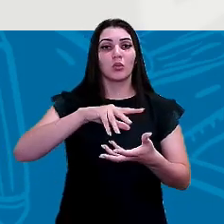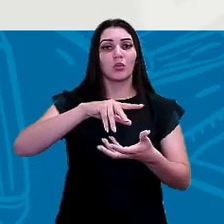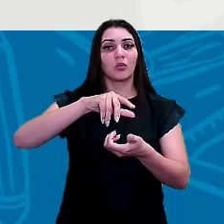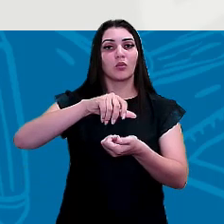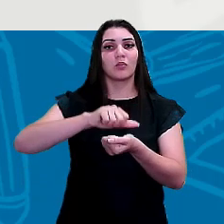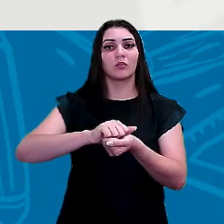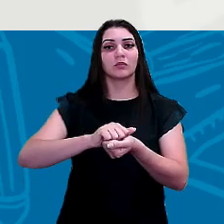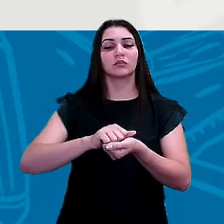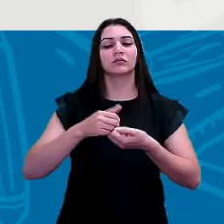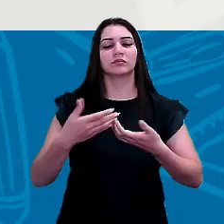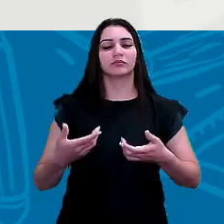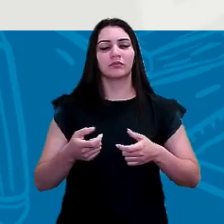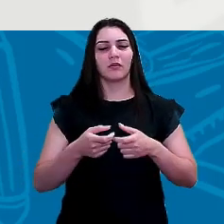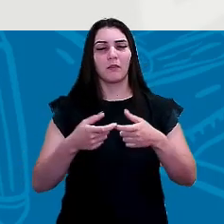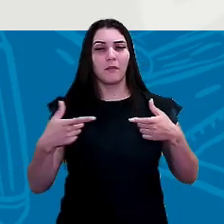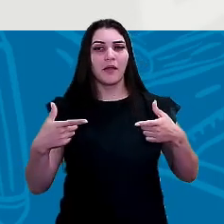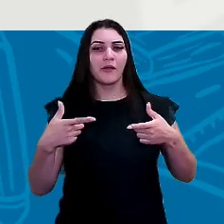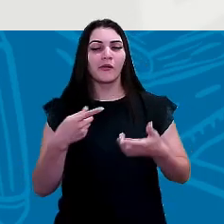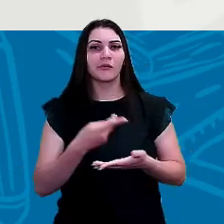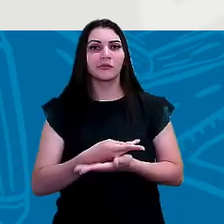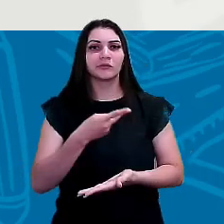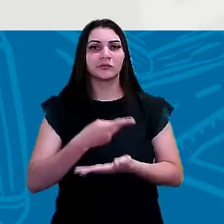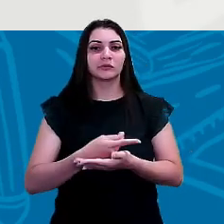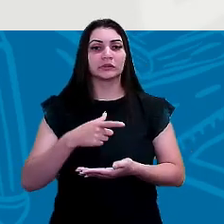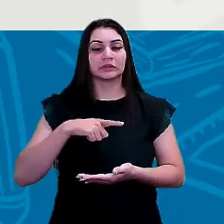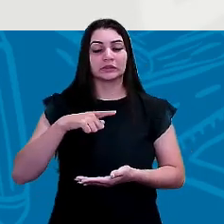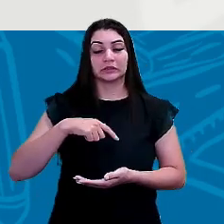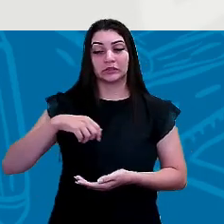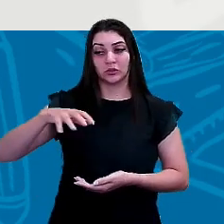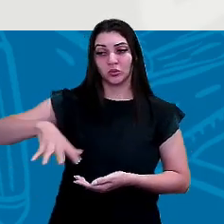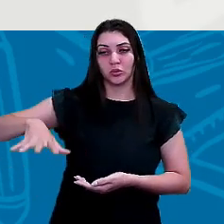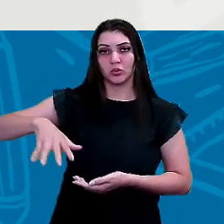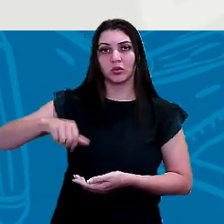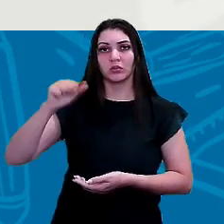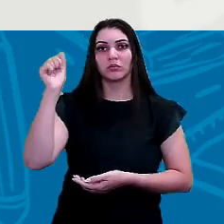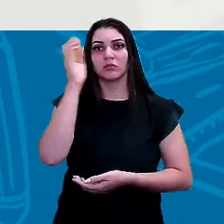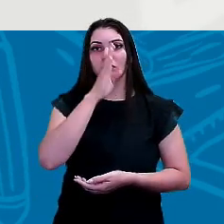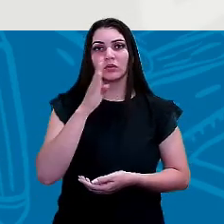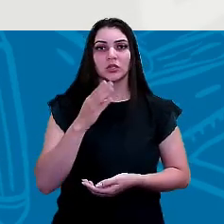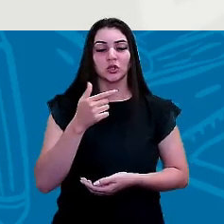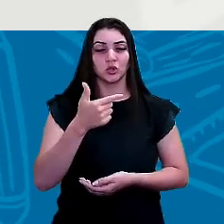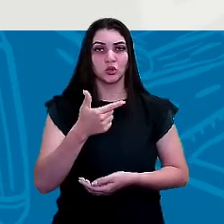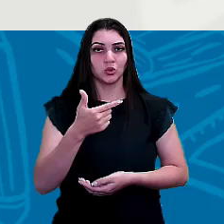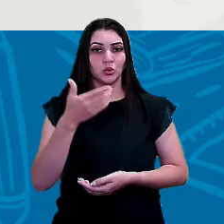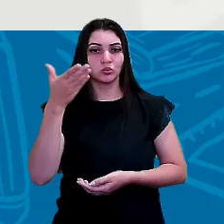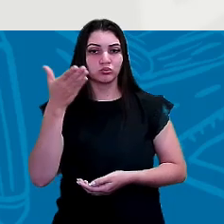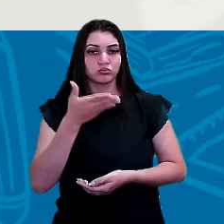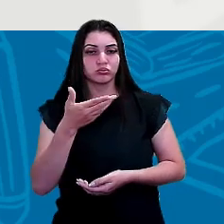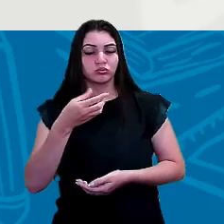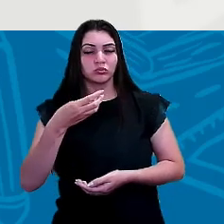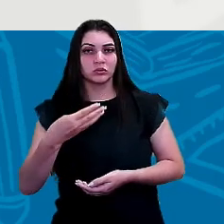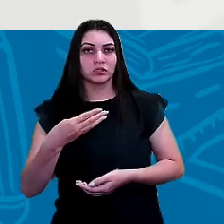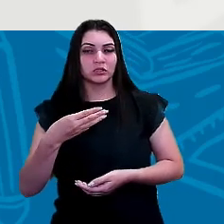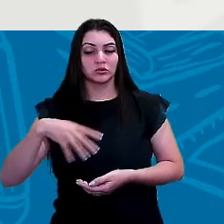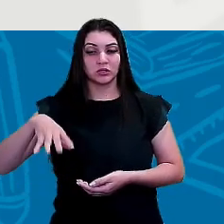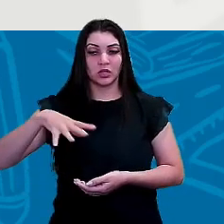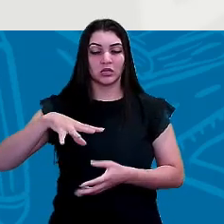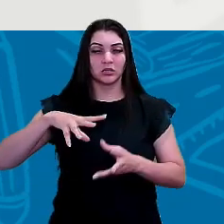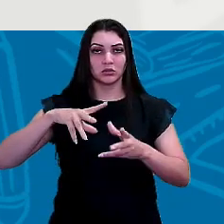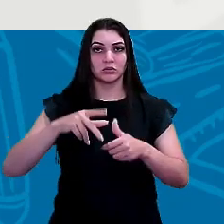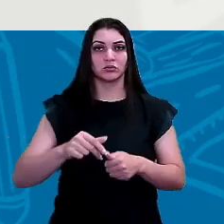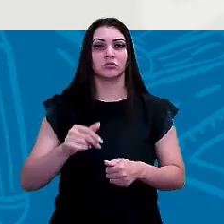sua maior ocorrência se dá em território brasileiro dois terços da área total abrangendo os estados do